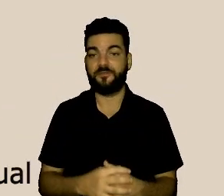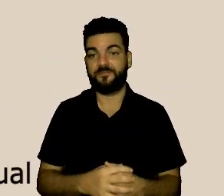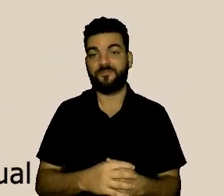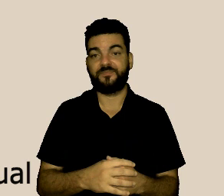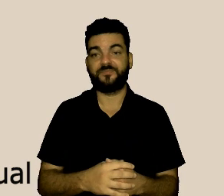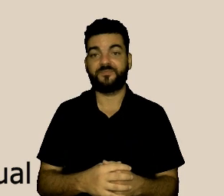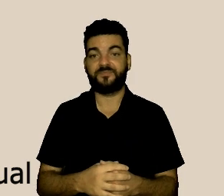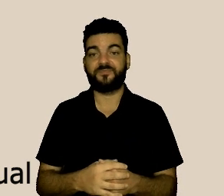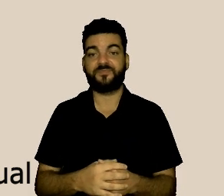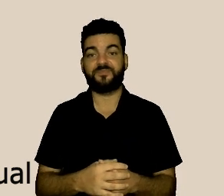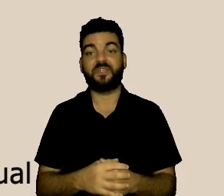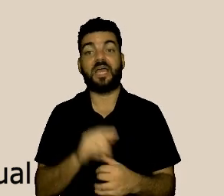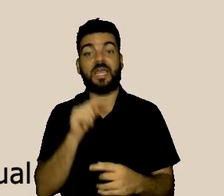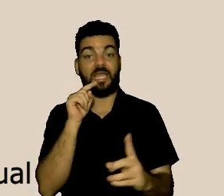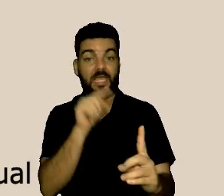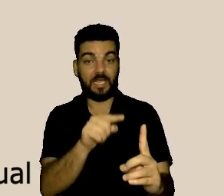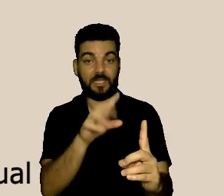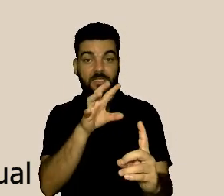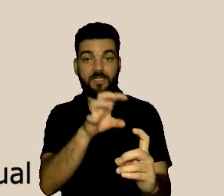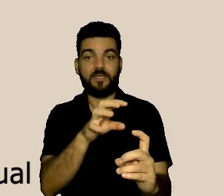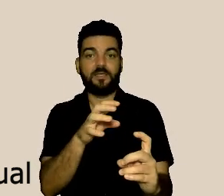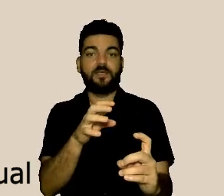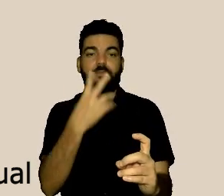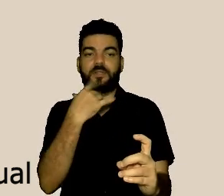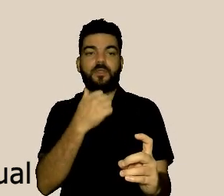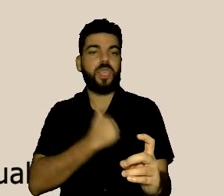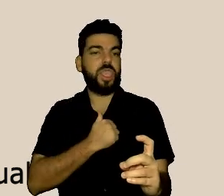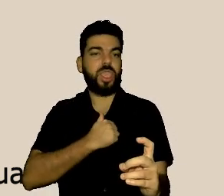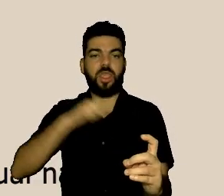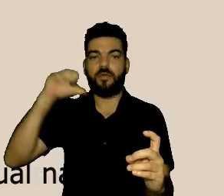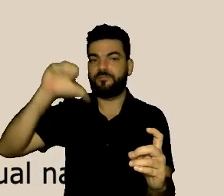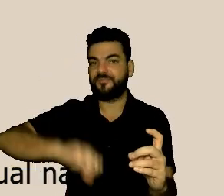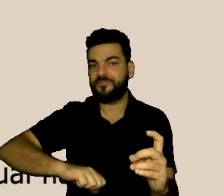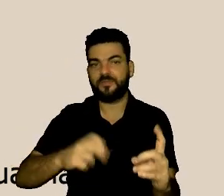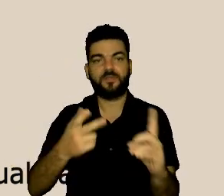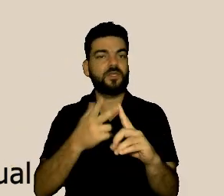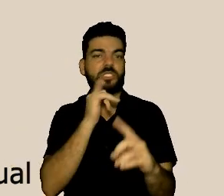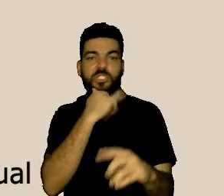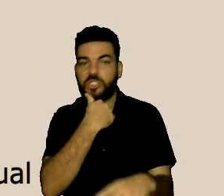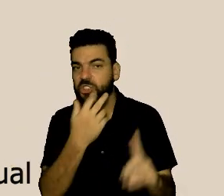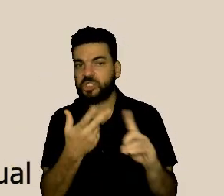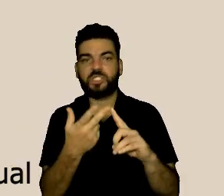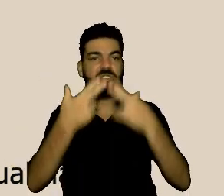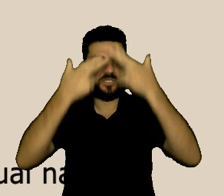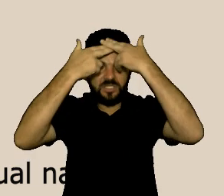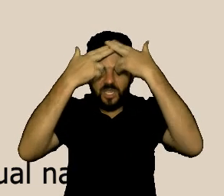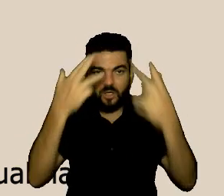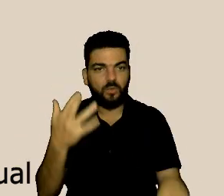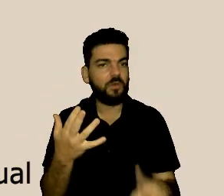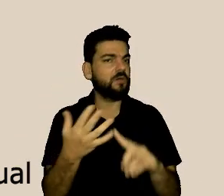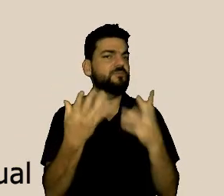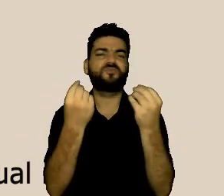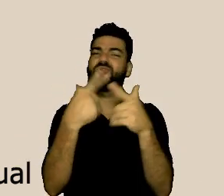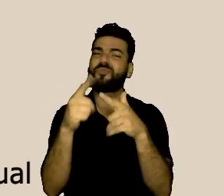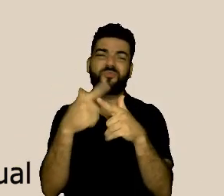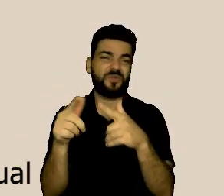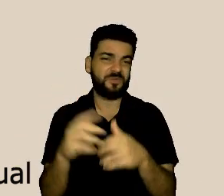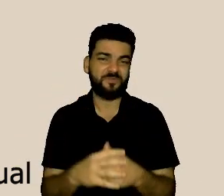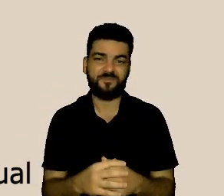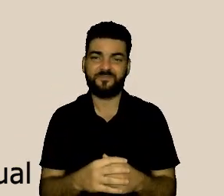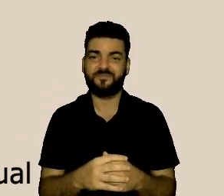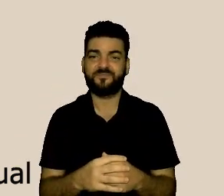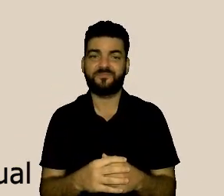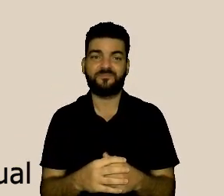fragmentada, e com isso, ela acaba se isolando. Então, muitas colegas chamam o